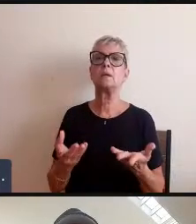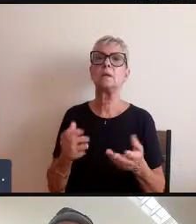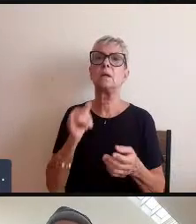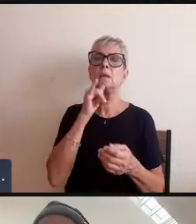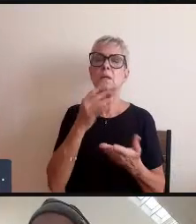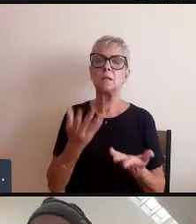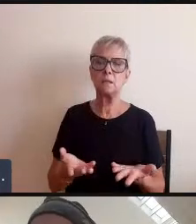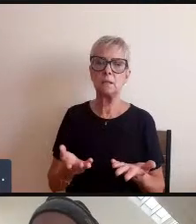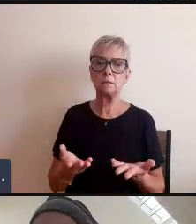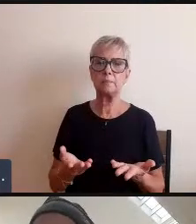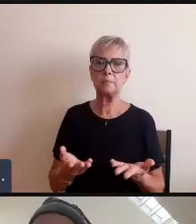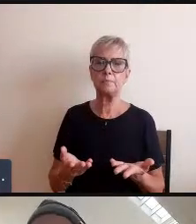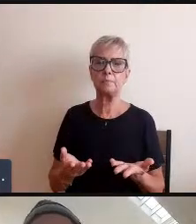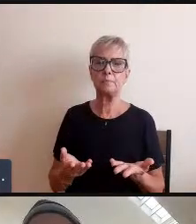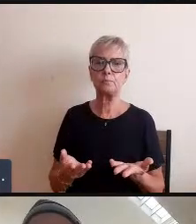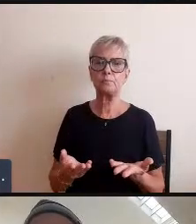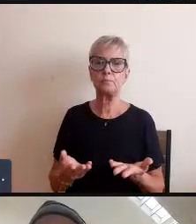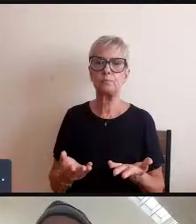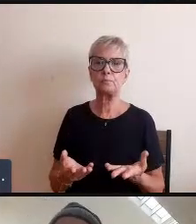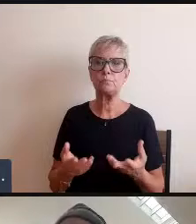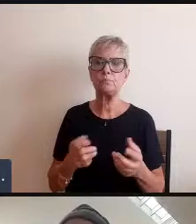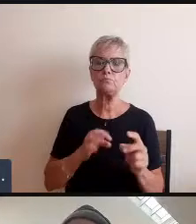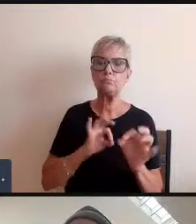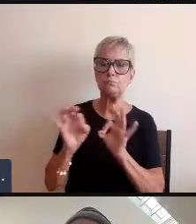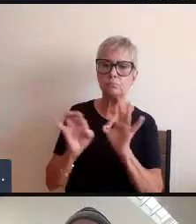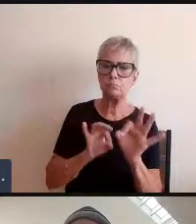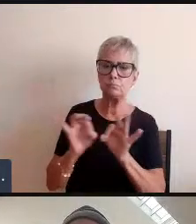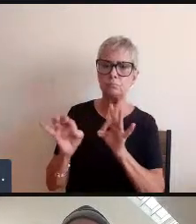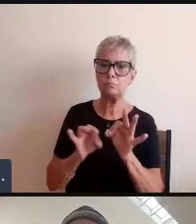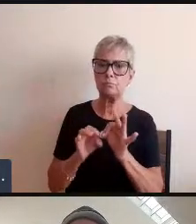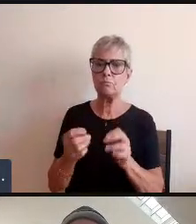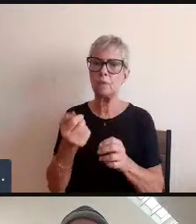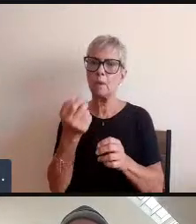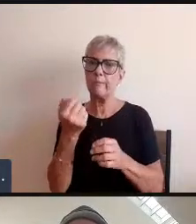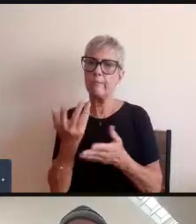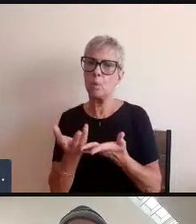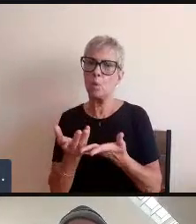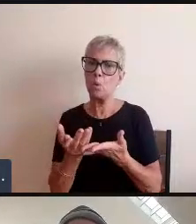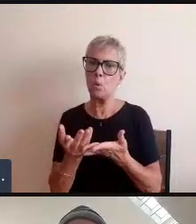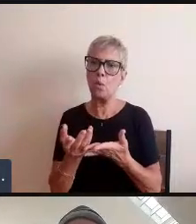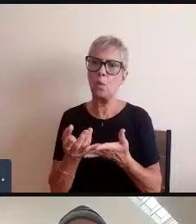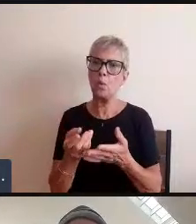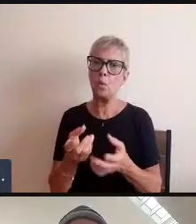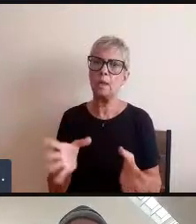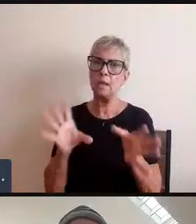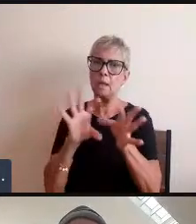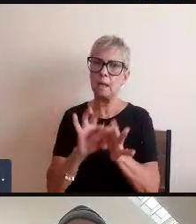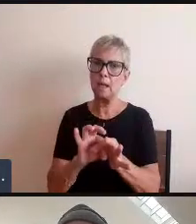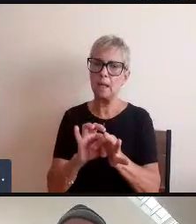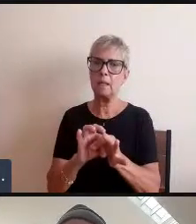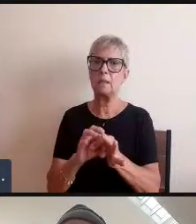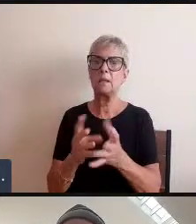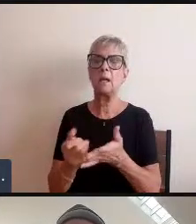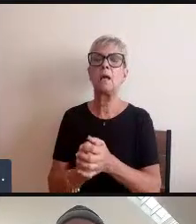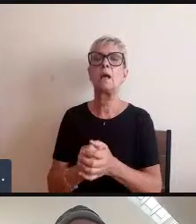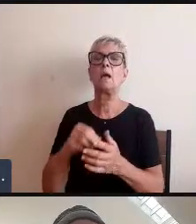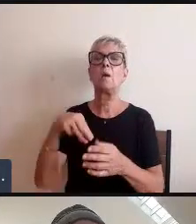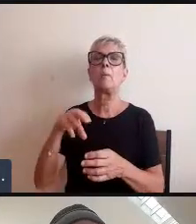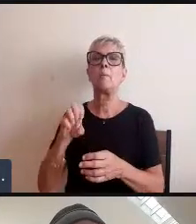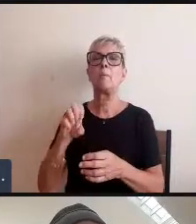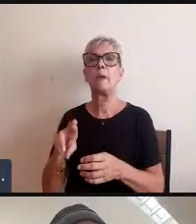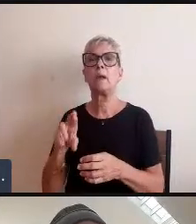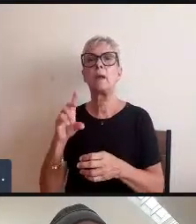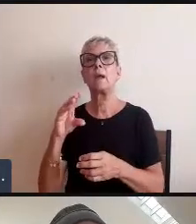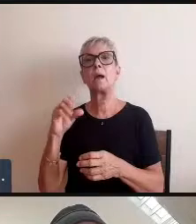que muito pouco tem a ver com o mercado que é um mercado que se alimenta do